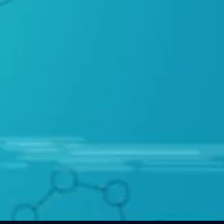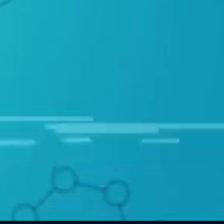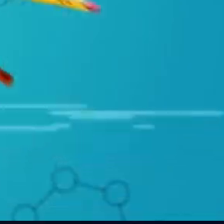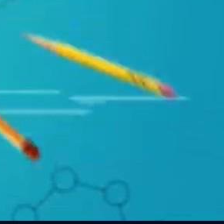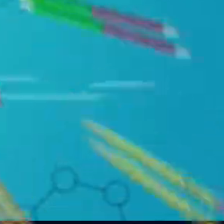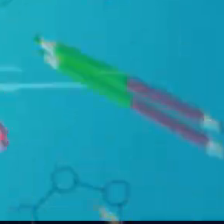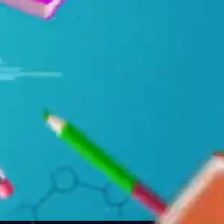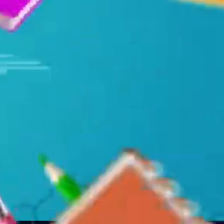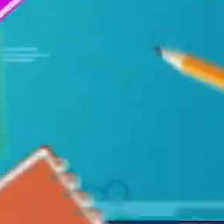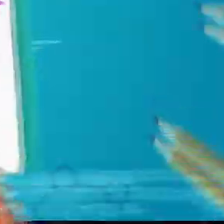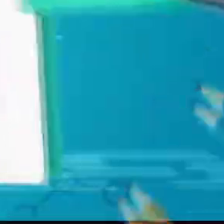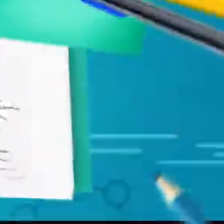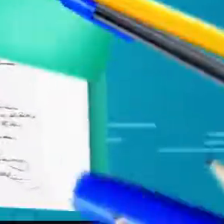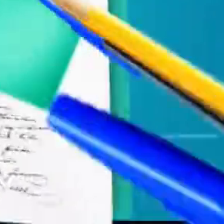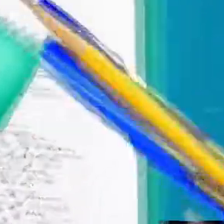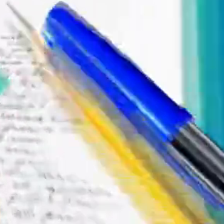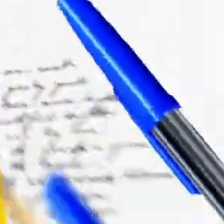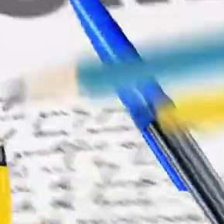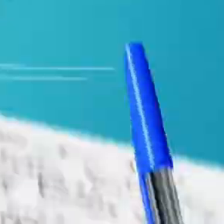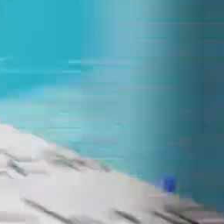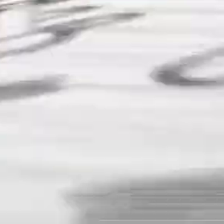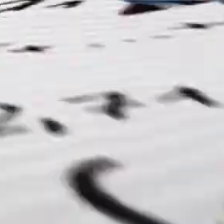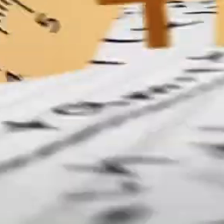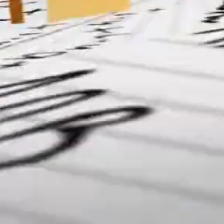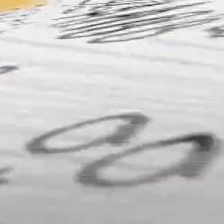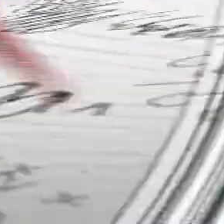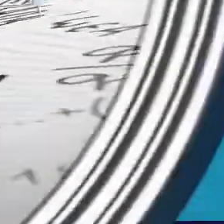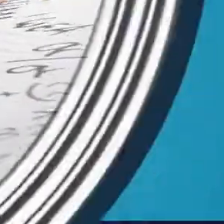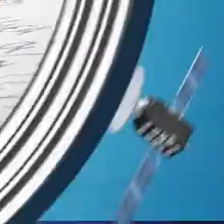Tchau, tchau, tchau,